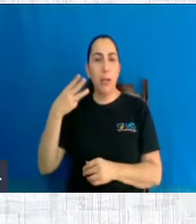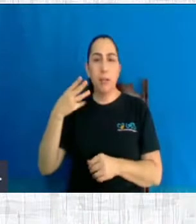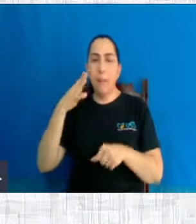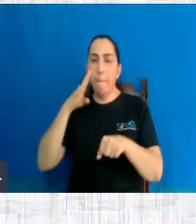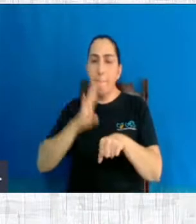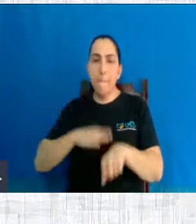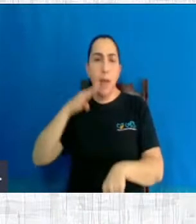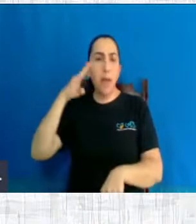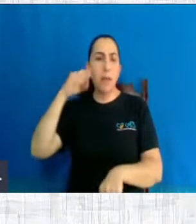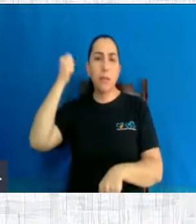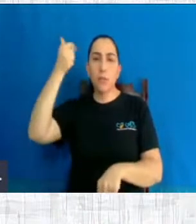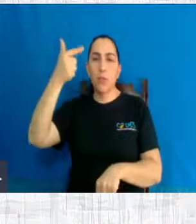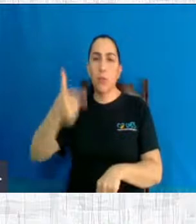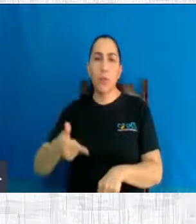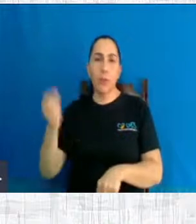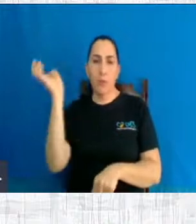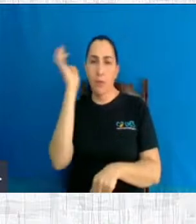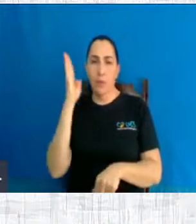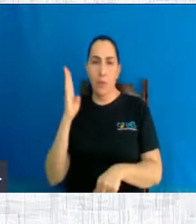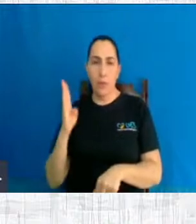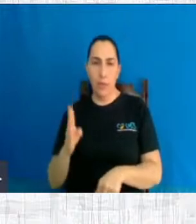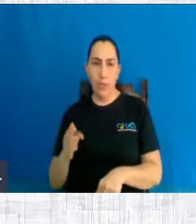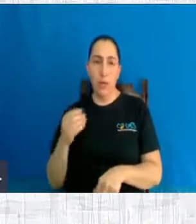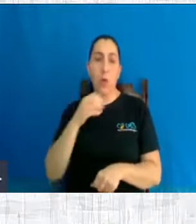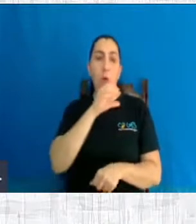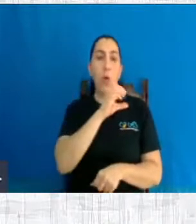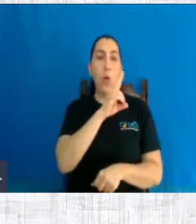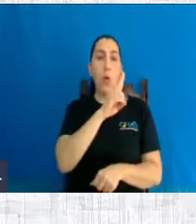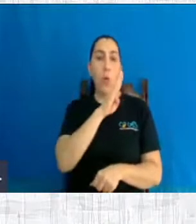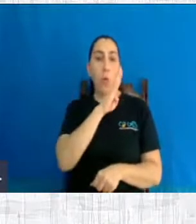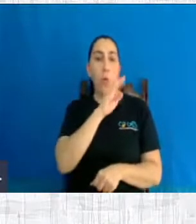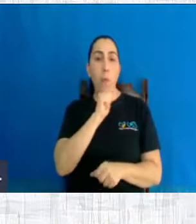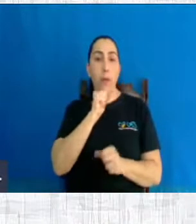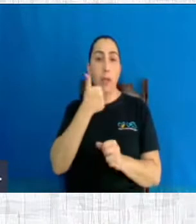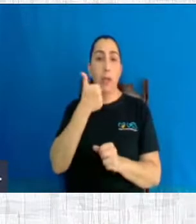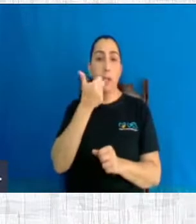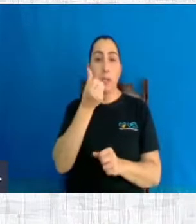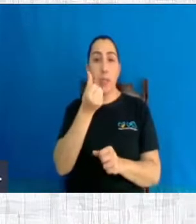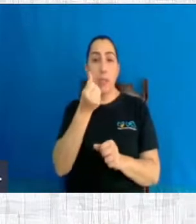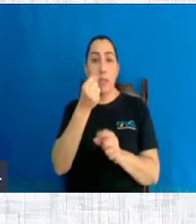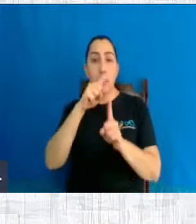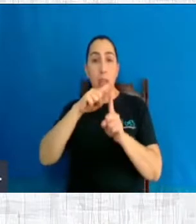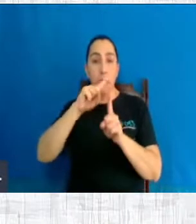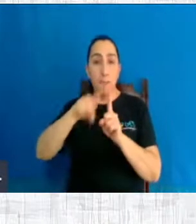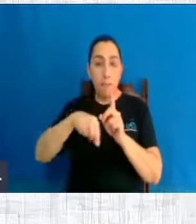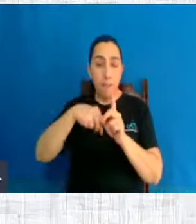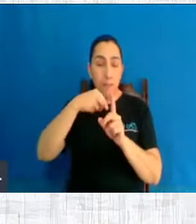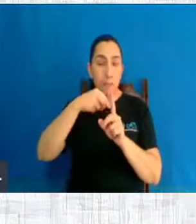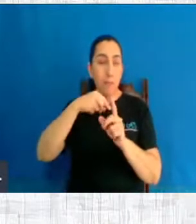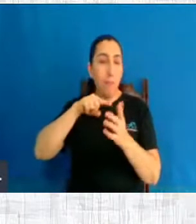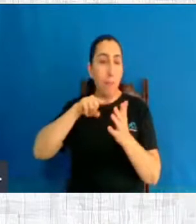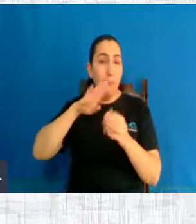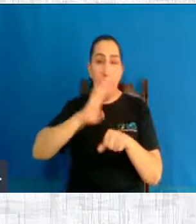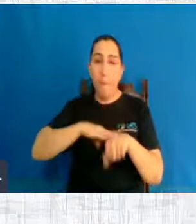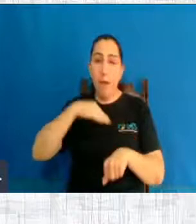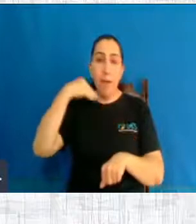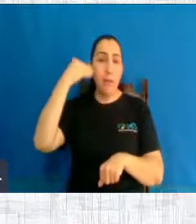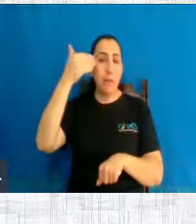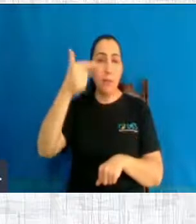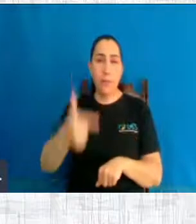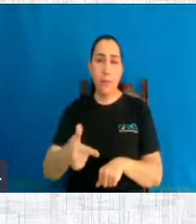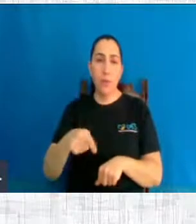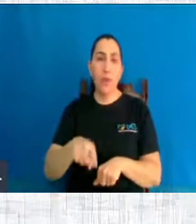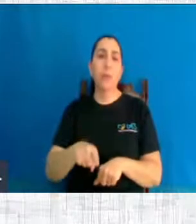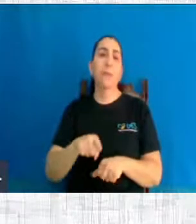Brasil. Na Geórgia, 20 vezes mais. Em Cuba, 16 vezes mais. Na China, 12 vezes mais. No Cazaquistão, 10. Rostões,